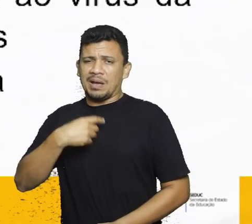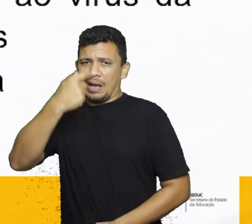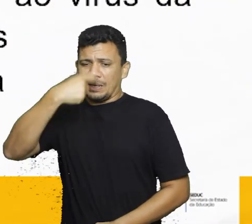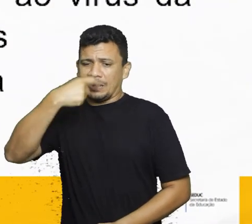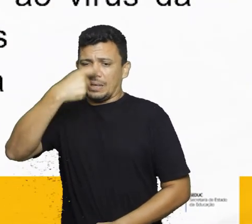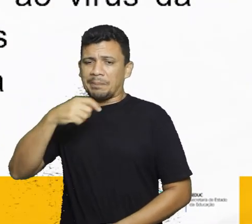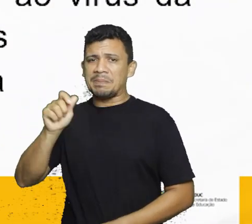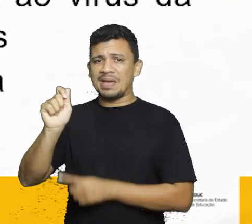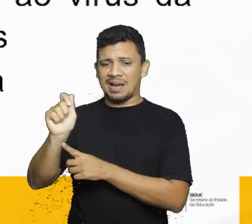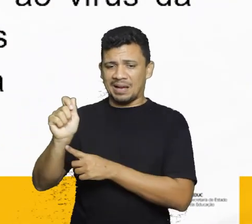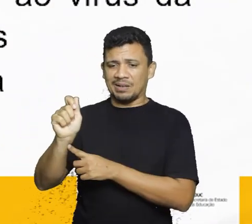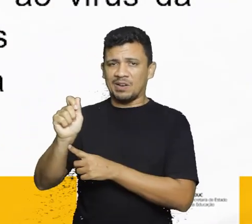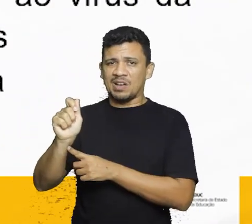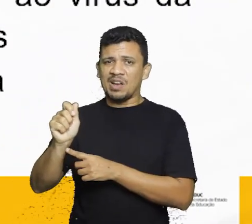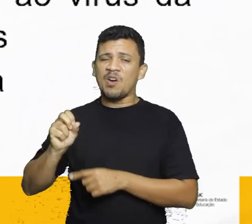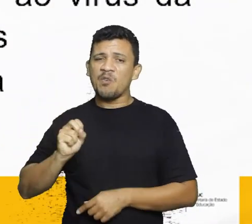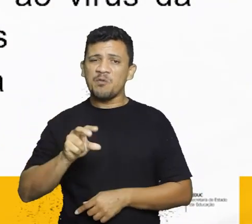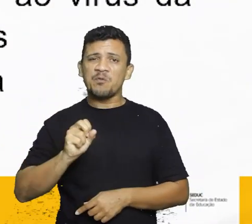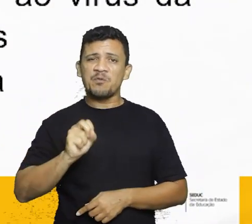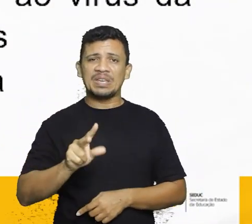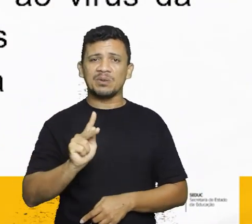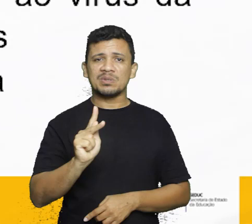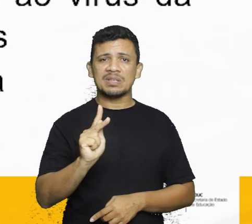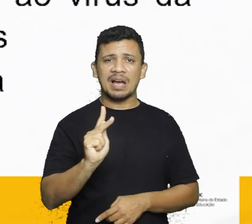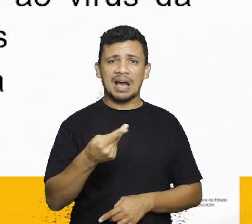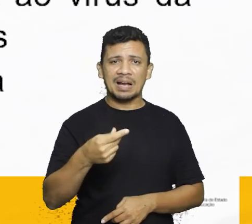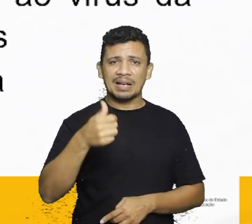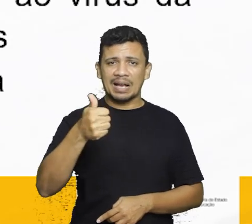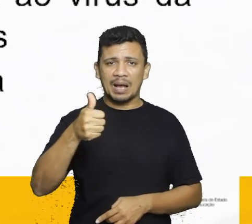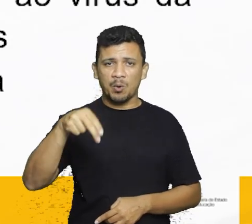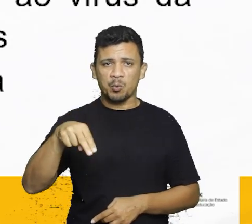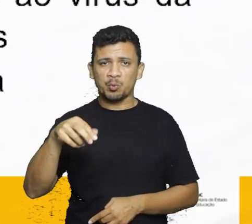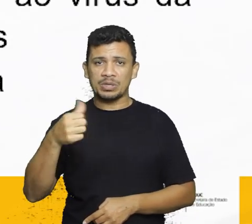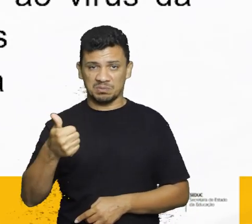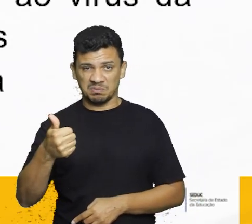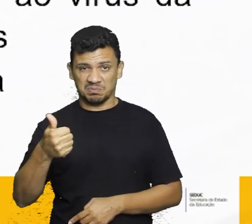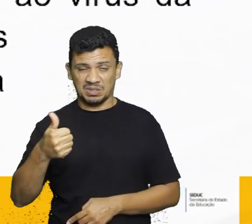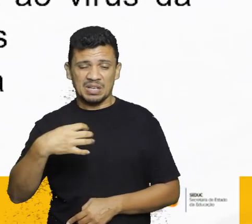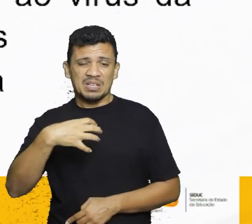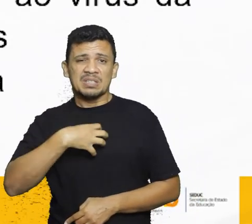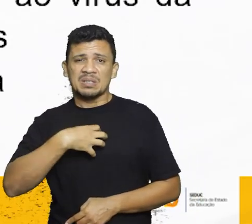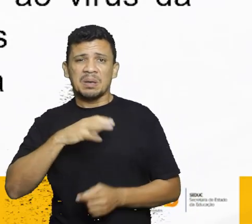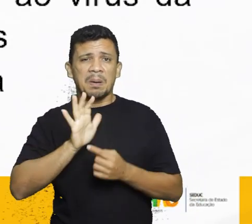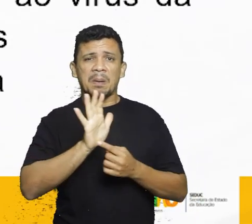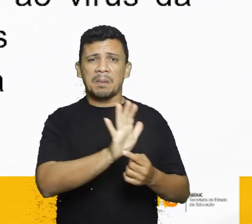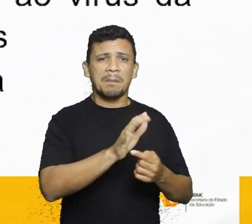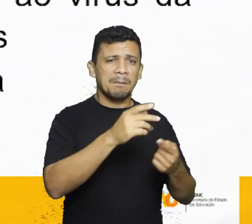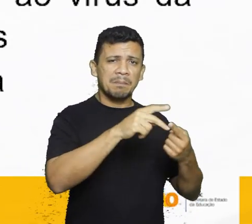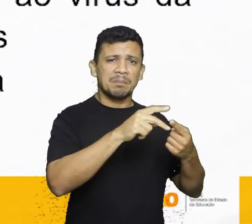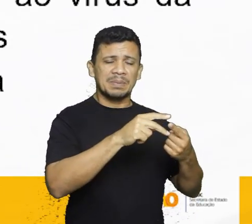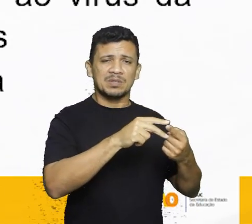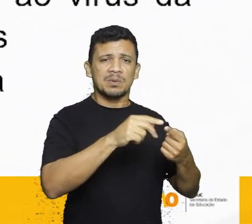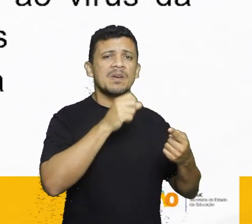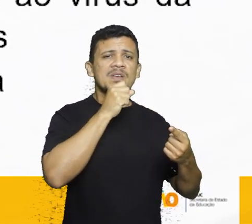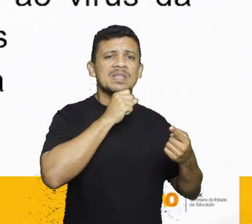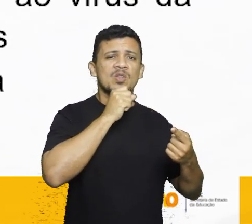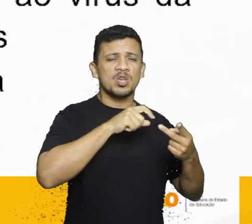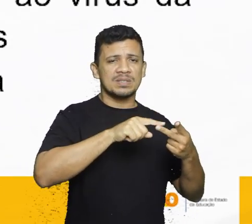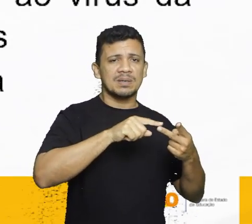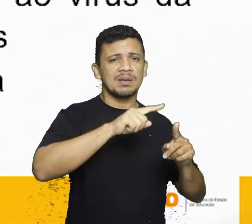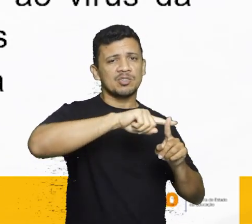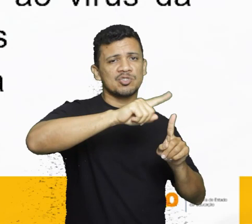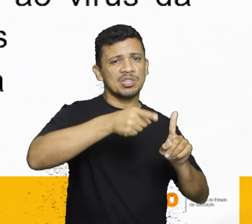causada pelo vírus H1N1 foram apresentados por pessoas mais idosas e por gestantes.